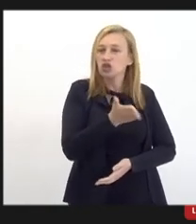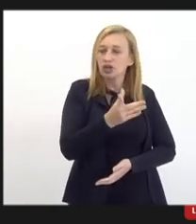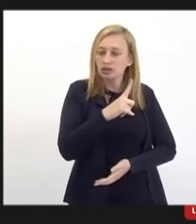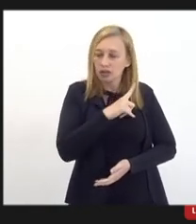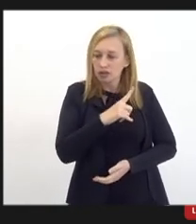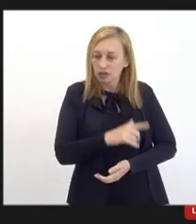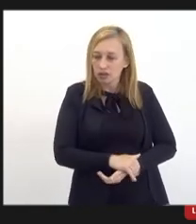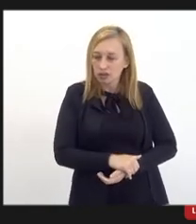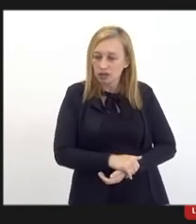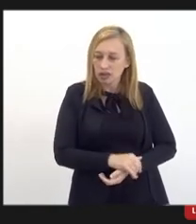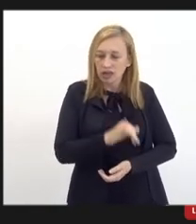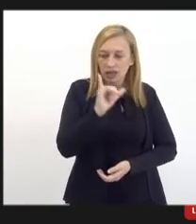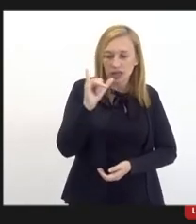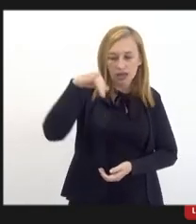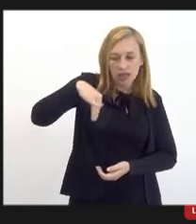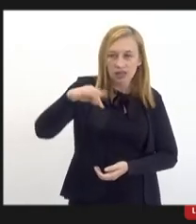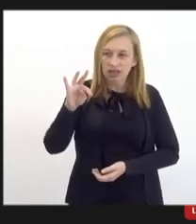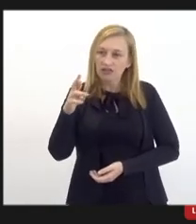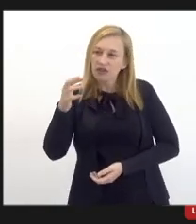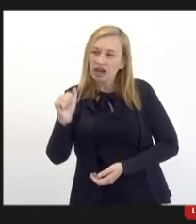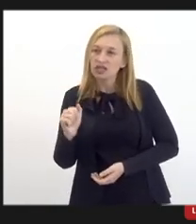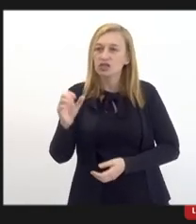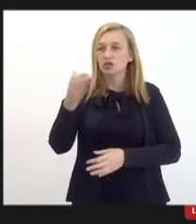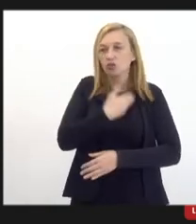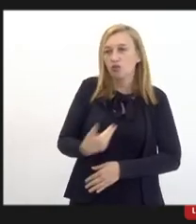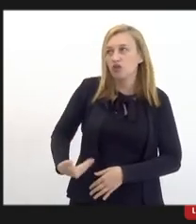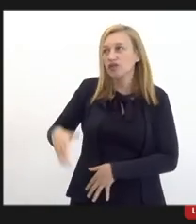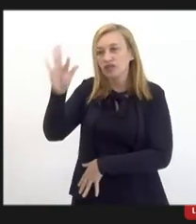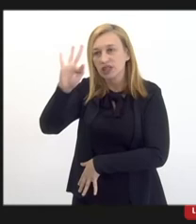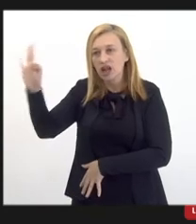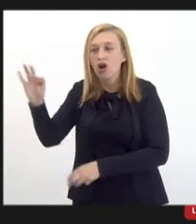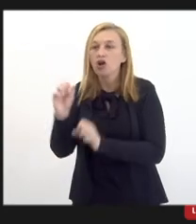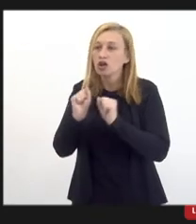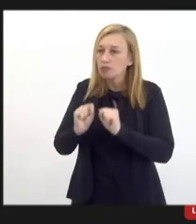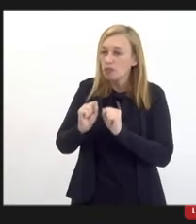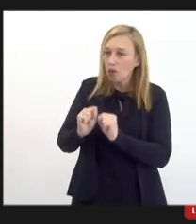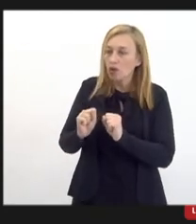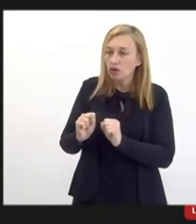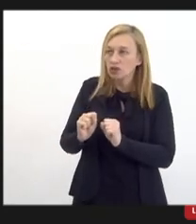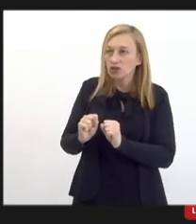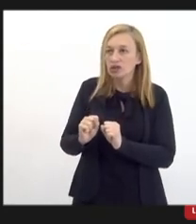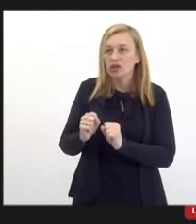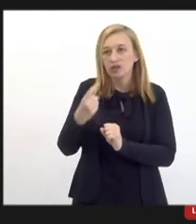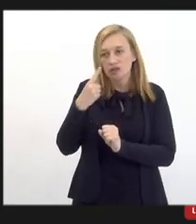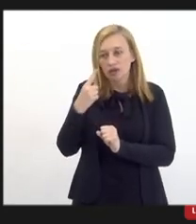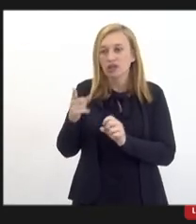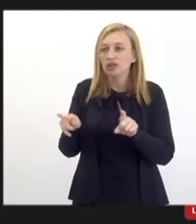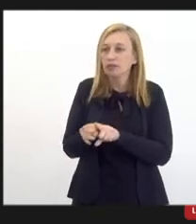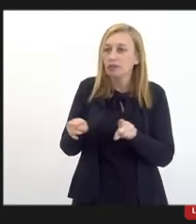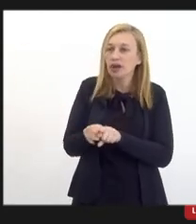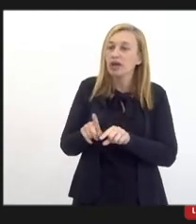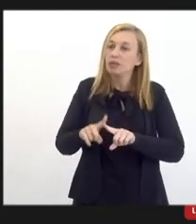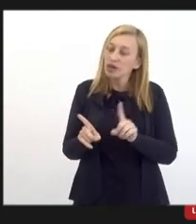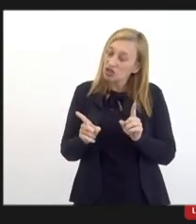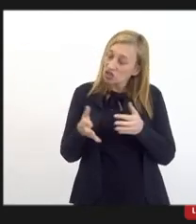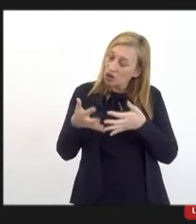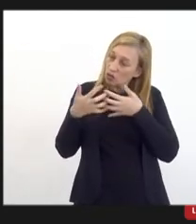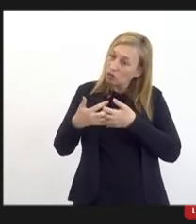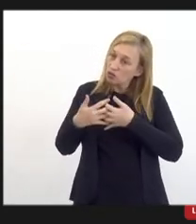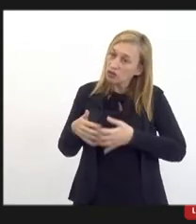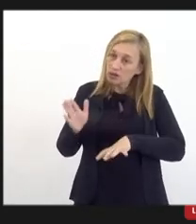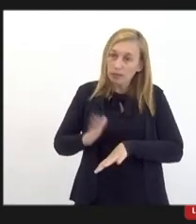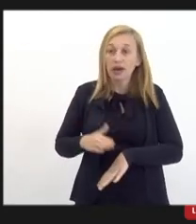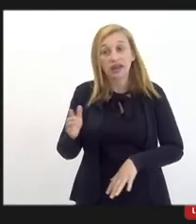a interface do governo federal que a gente pode estar levando esse play mas já é uma complexidade maior